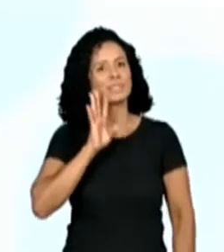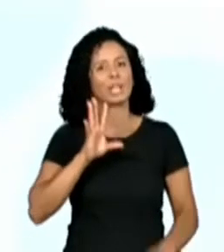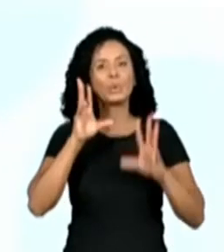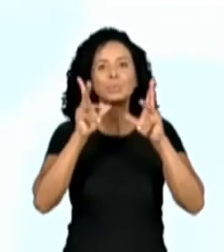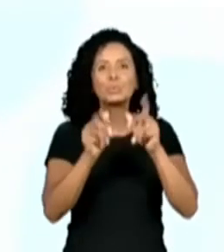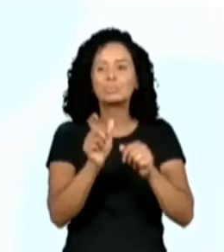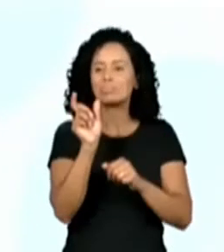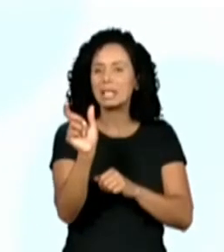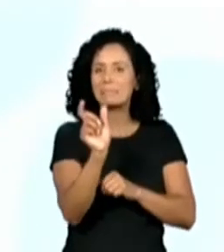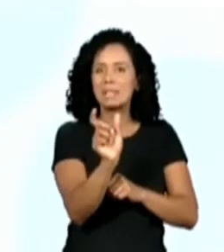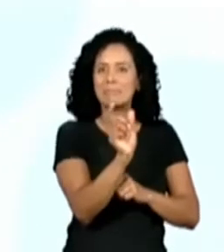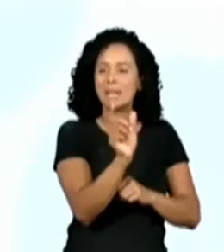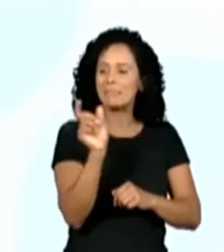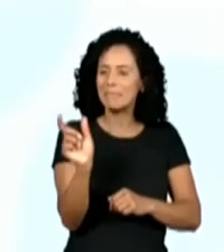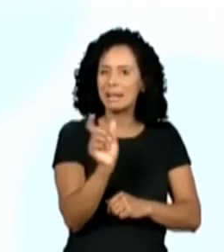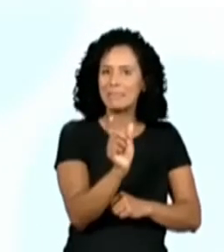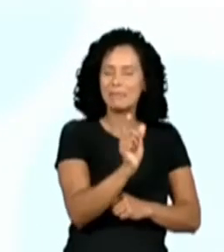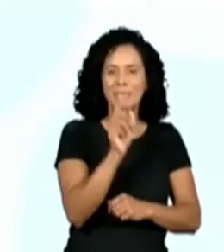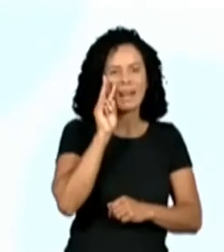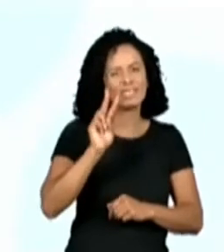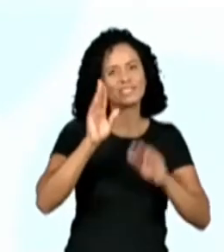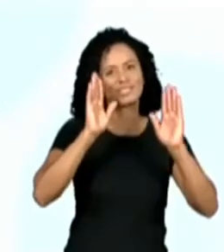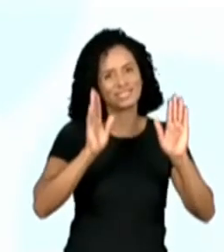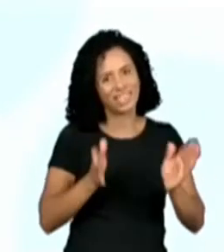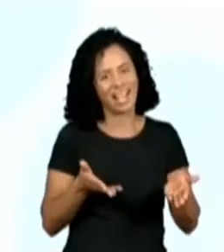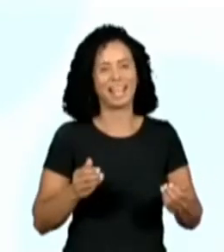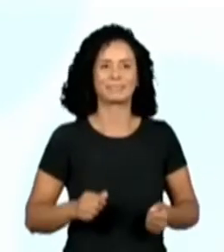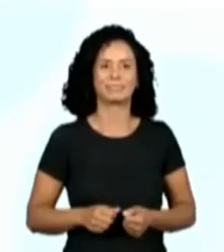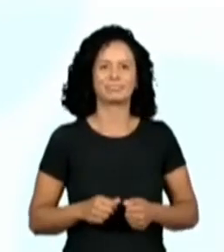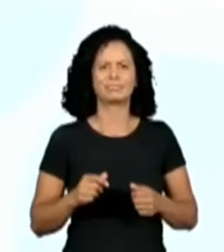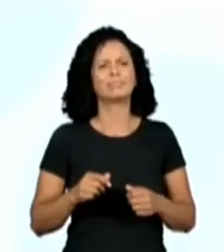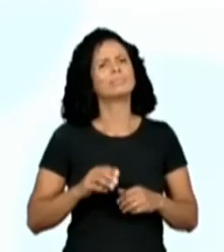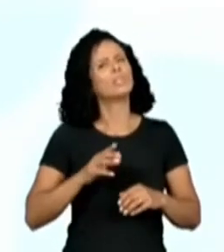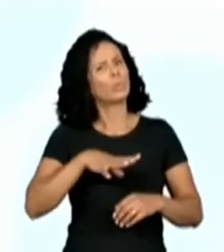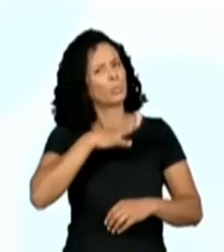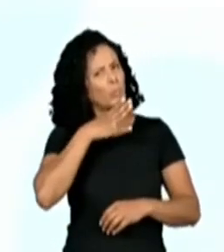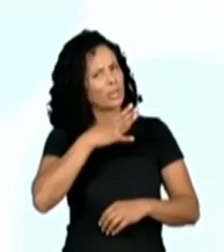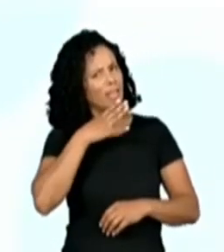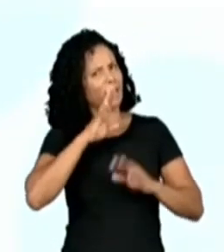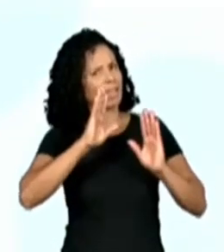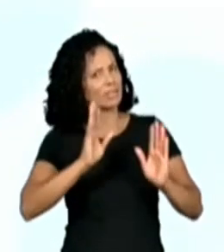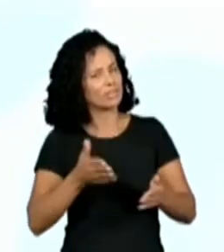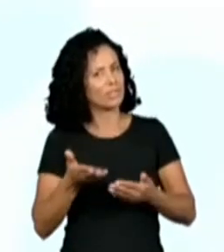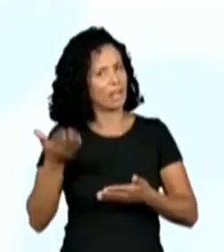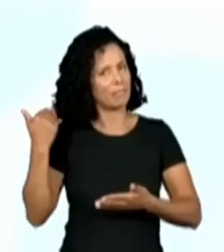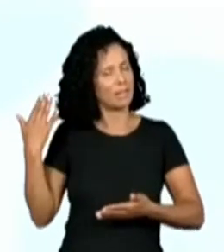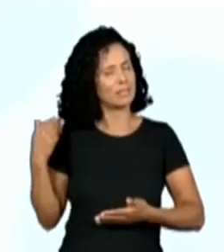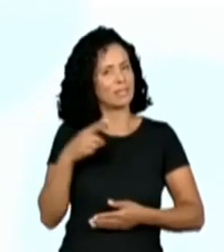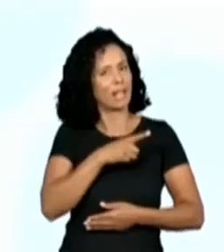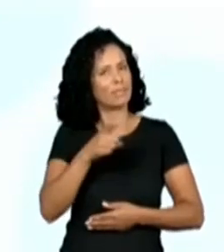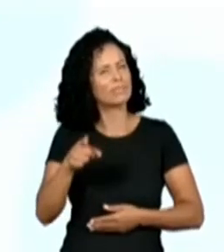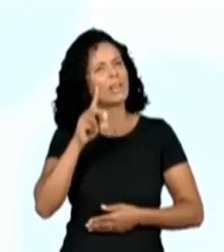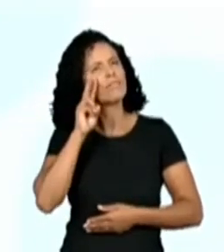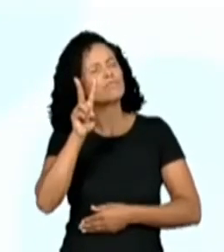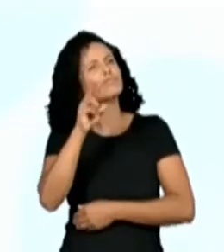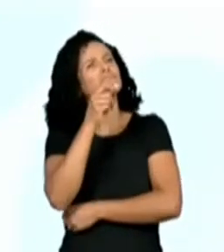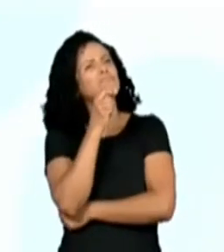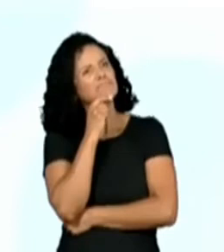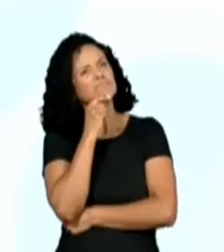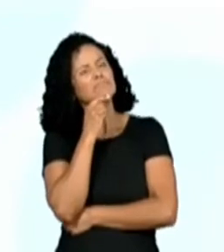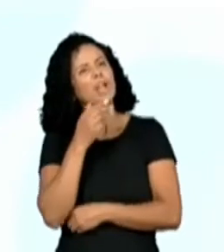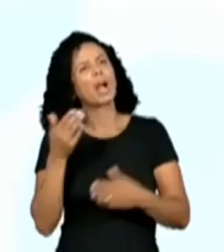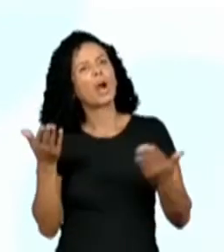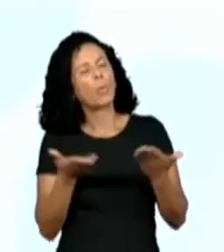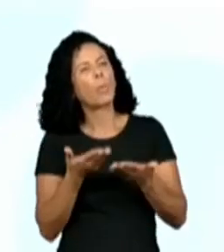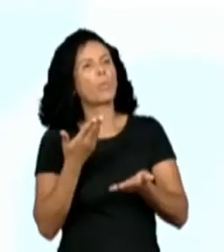viu até agora. Tranquilo, né? A maioria deles já apareceu aqui na nossa aula, quando a gente fala assim, para a aula de hoje você precisa